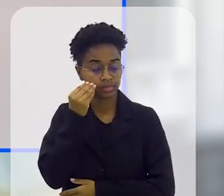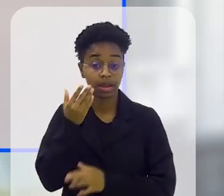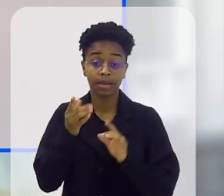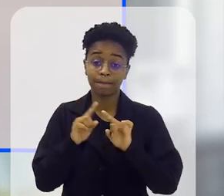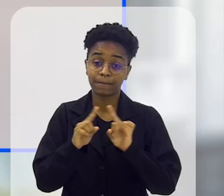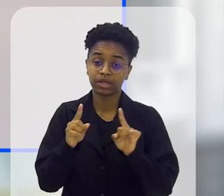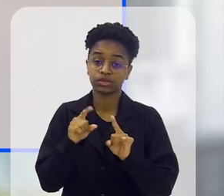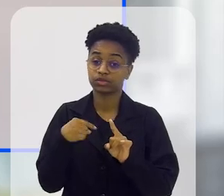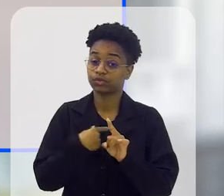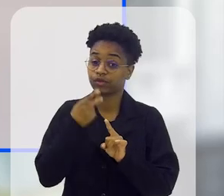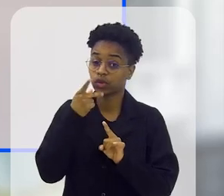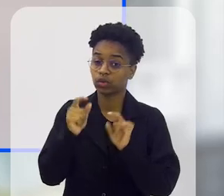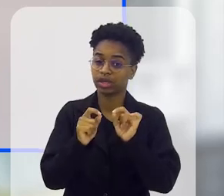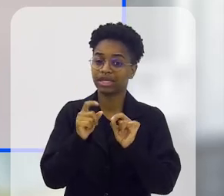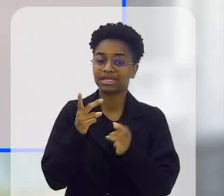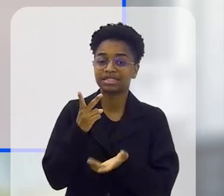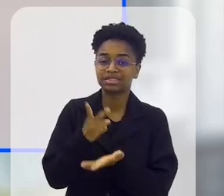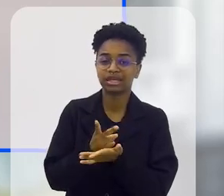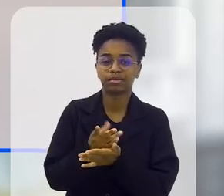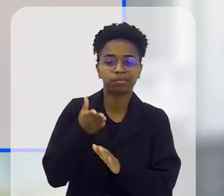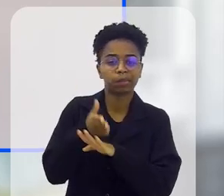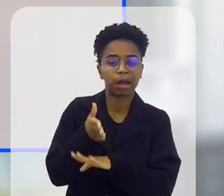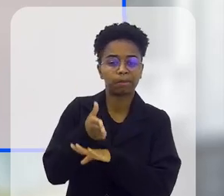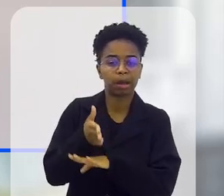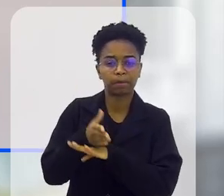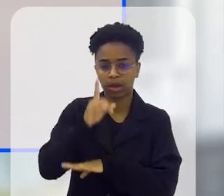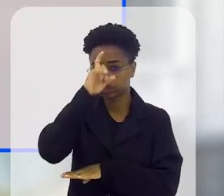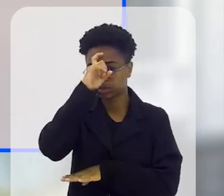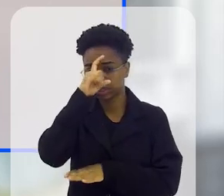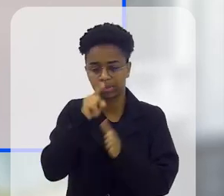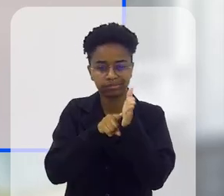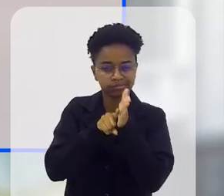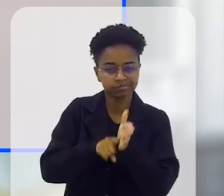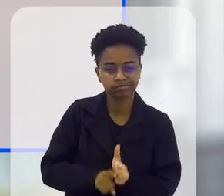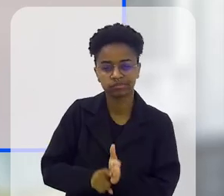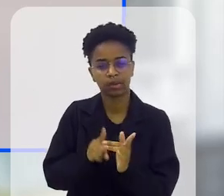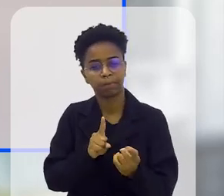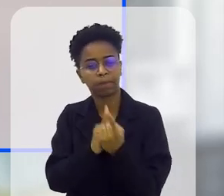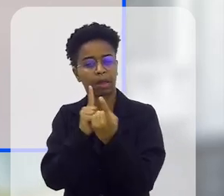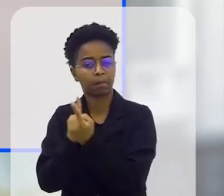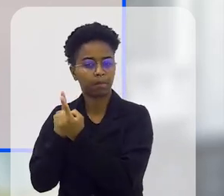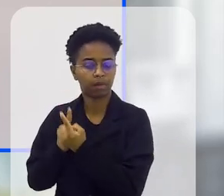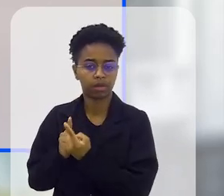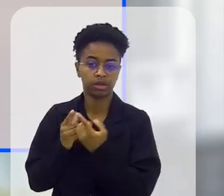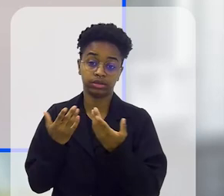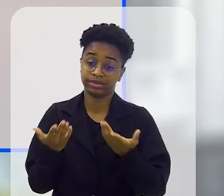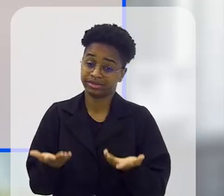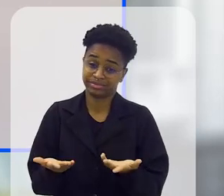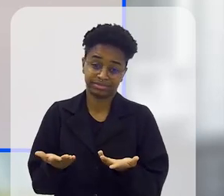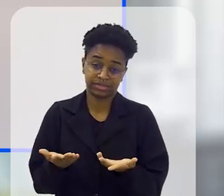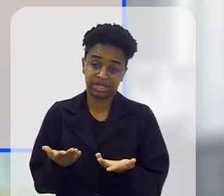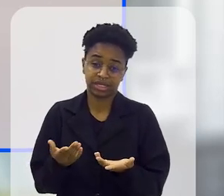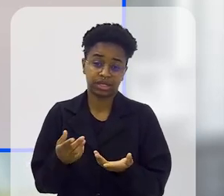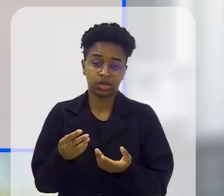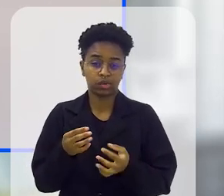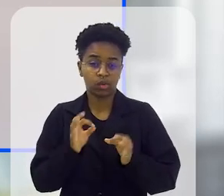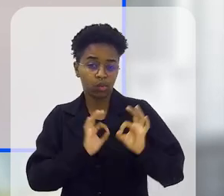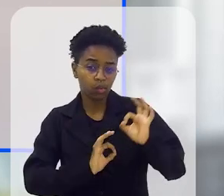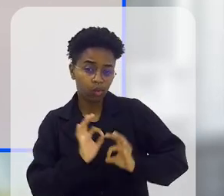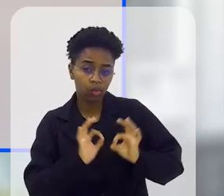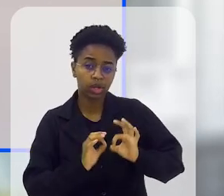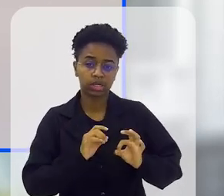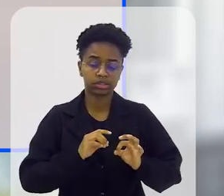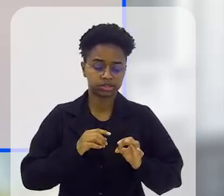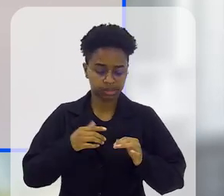conseguir. Então, é isso que a gente está falando, estar sempre no hospital, sempre fazendo exames, fazendo consultas, fazendo, né, manutenção de